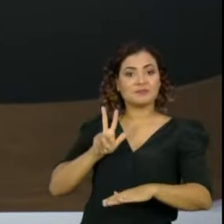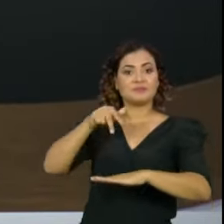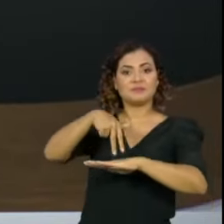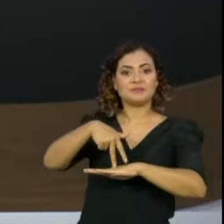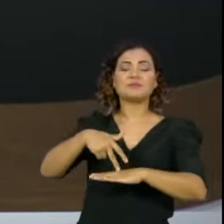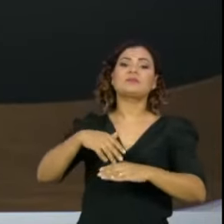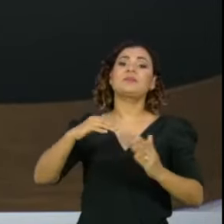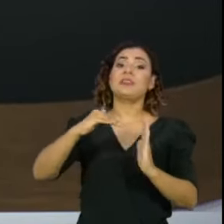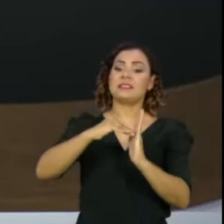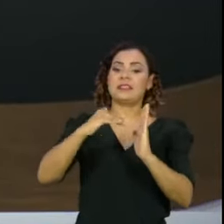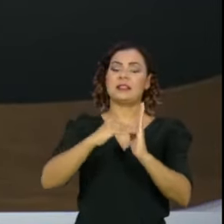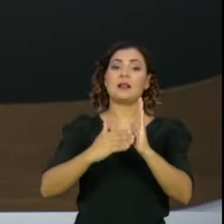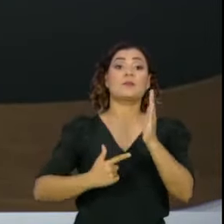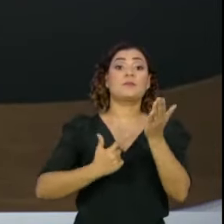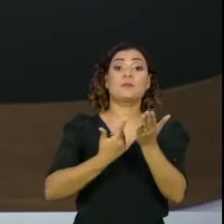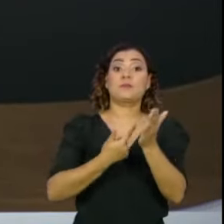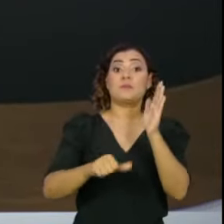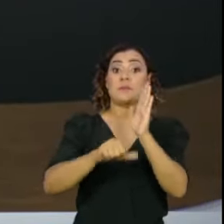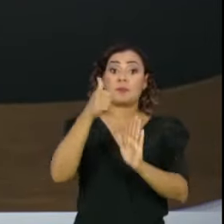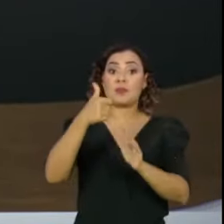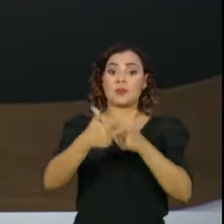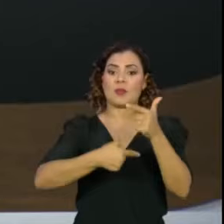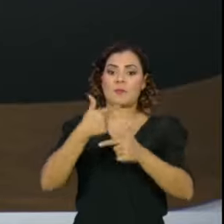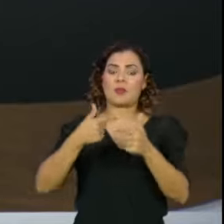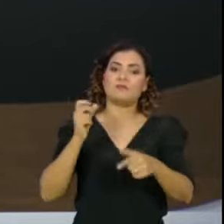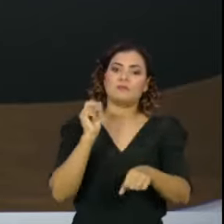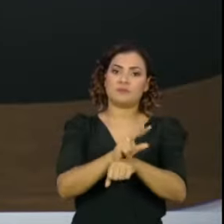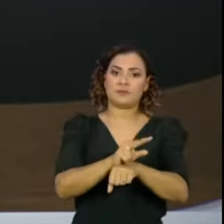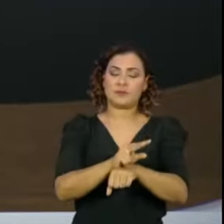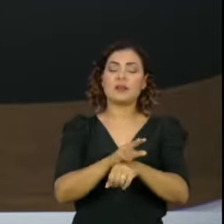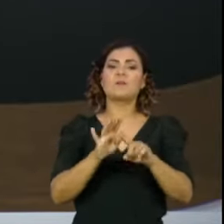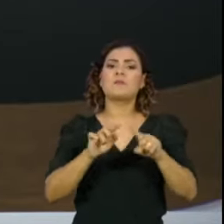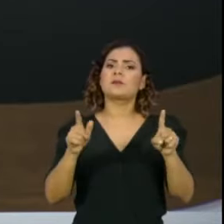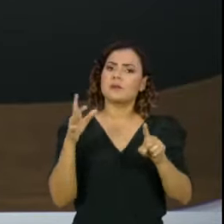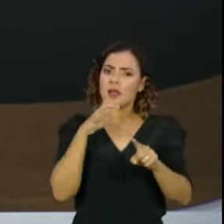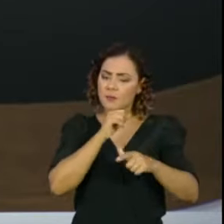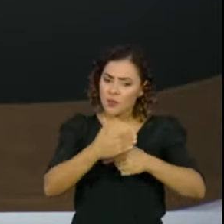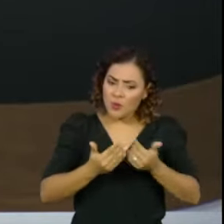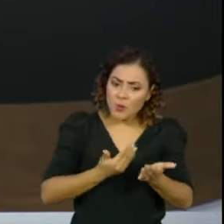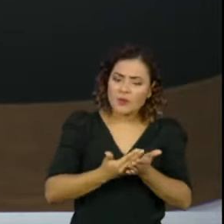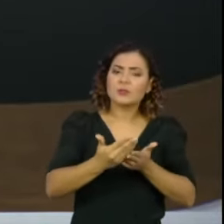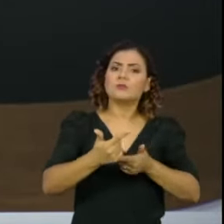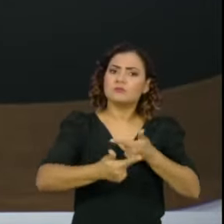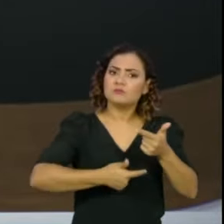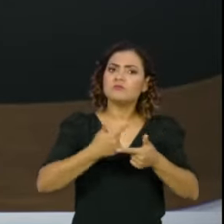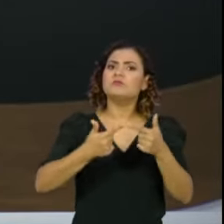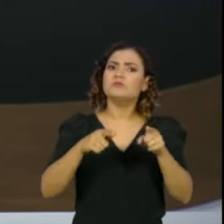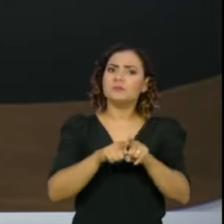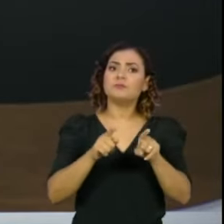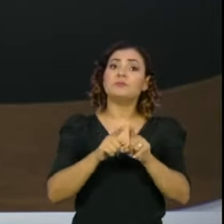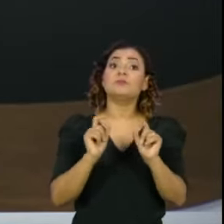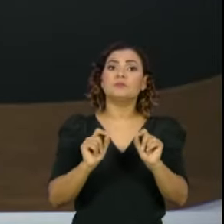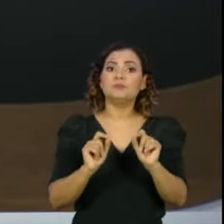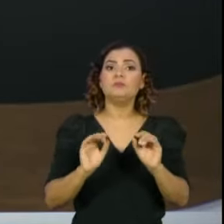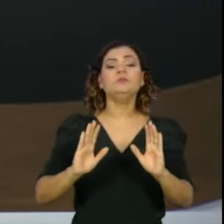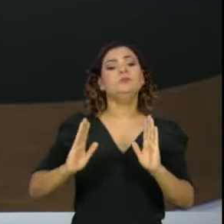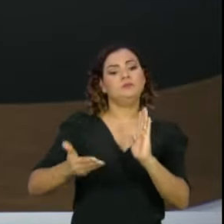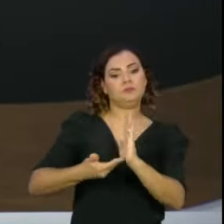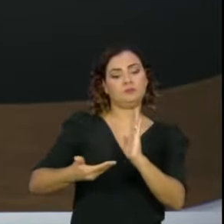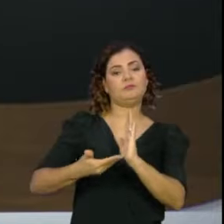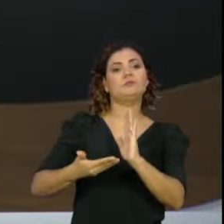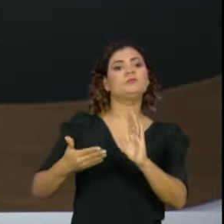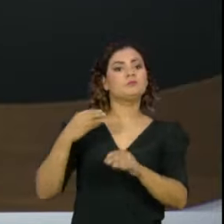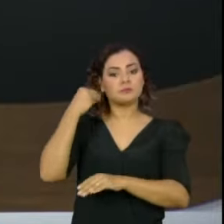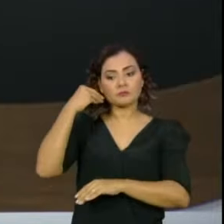Senado já no seu primeiro mandato, mantendo uma ascensão rápida que começou quando, também na primeira passagem pela Câmara,